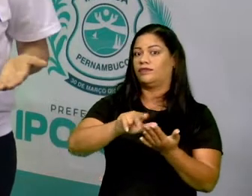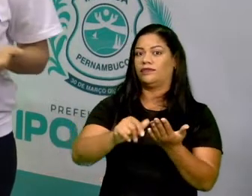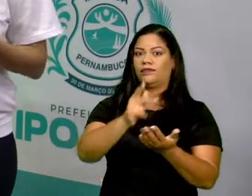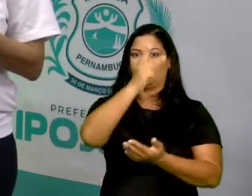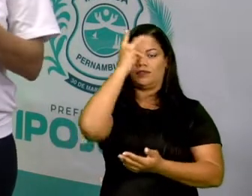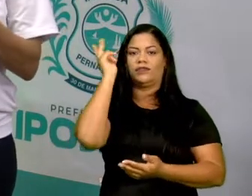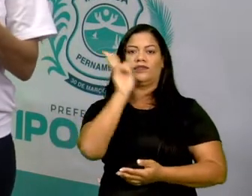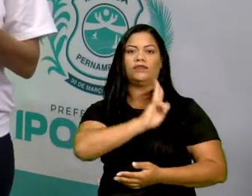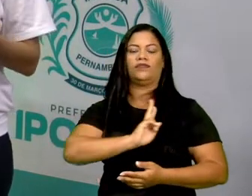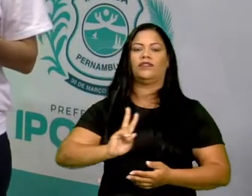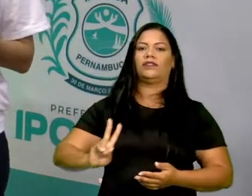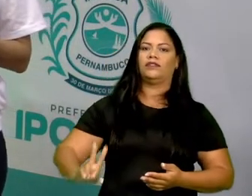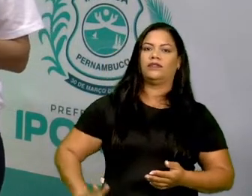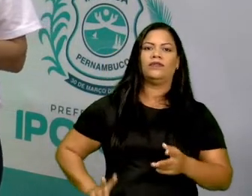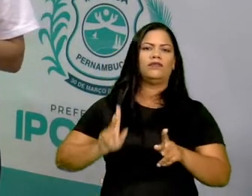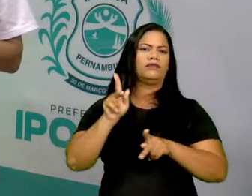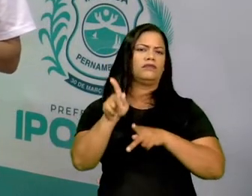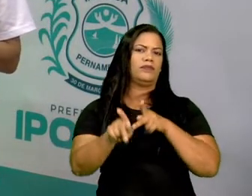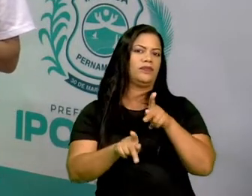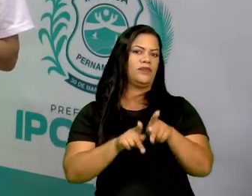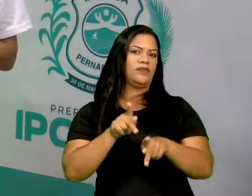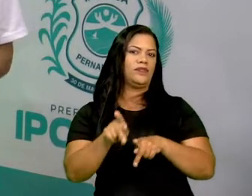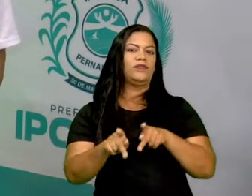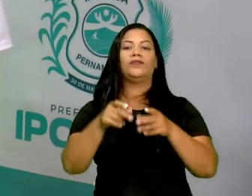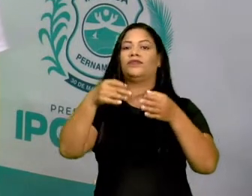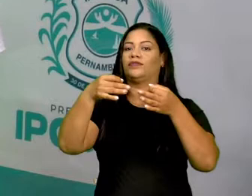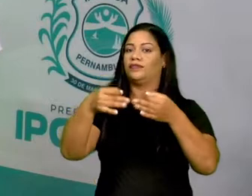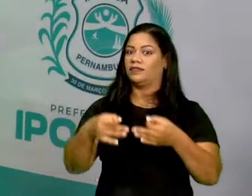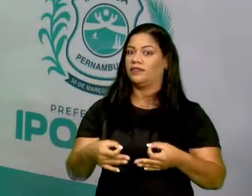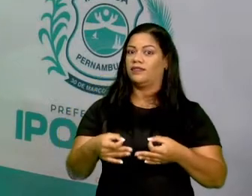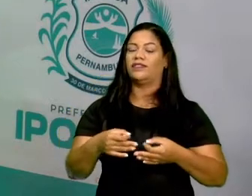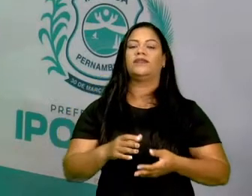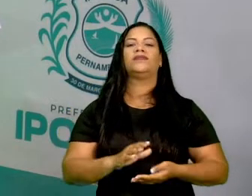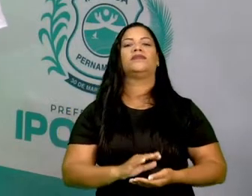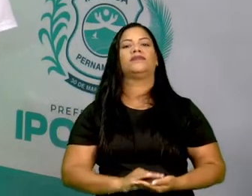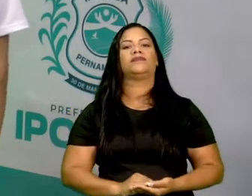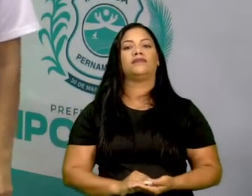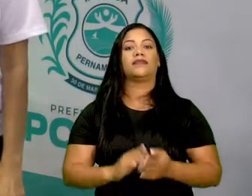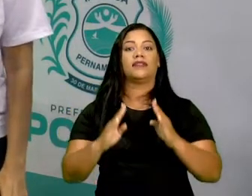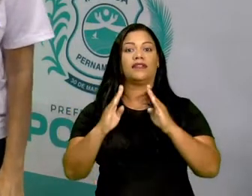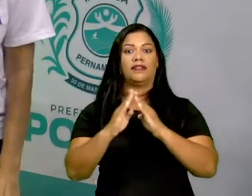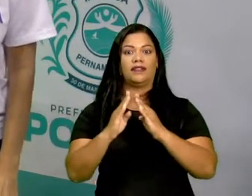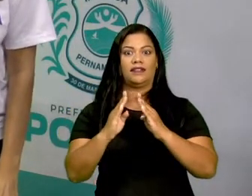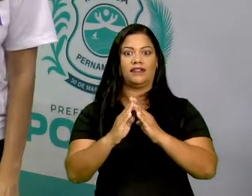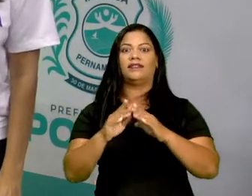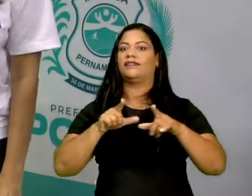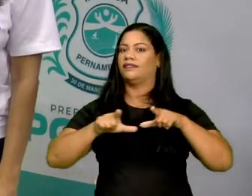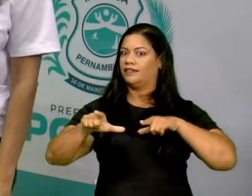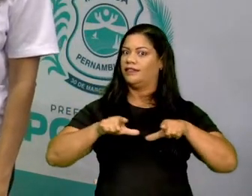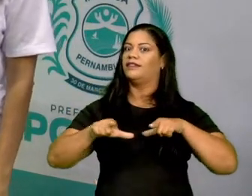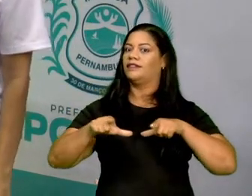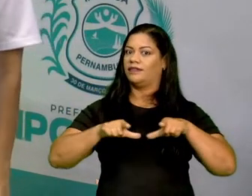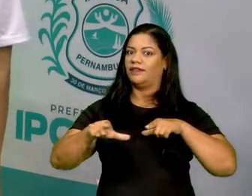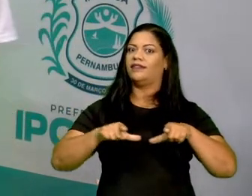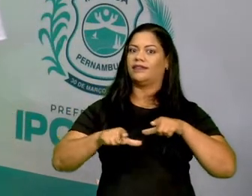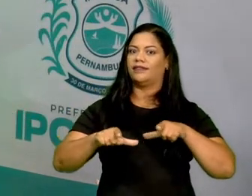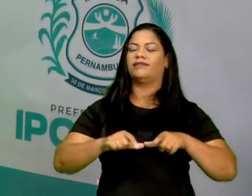os vereadores, com a população. Tá certo? Aqui é a casa da prefeita trabalhar.